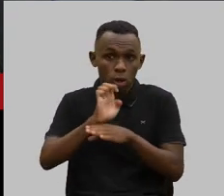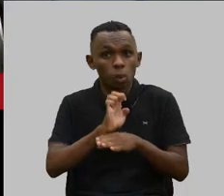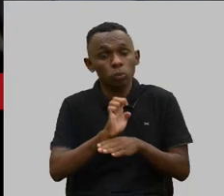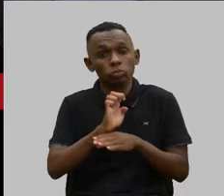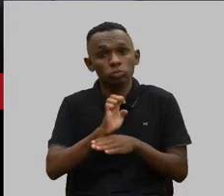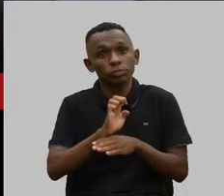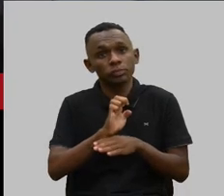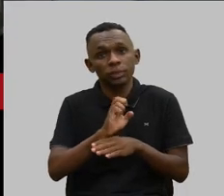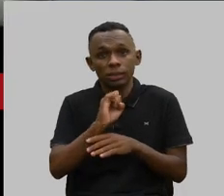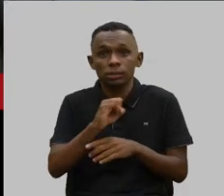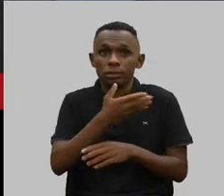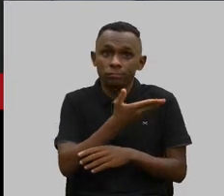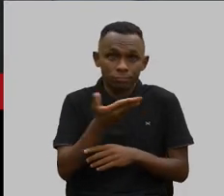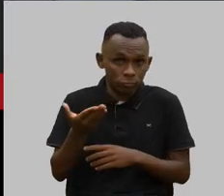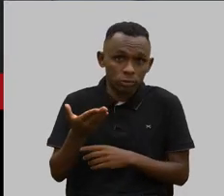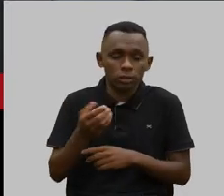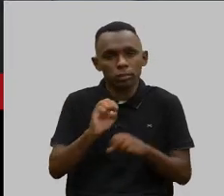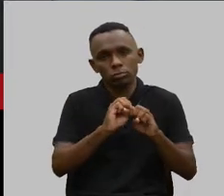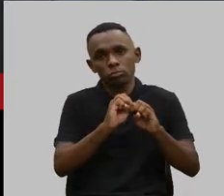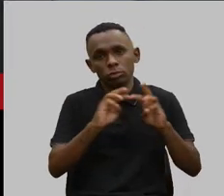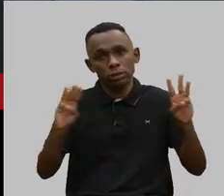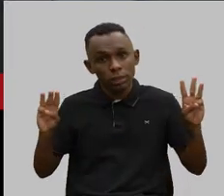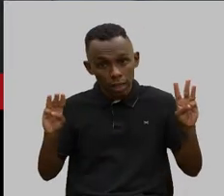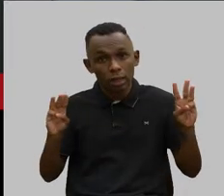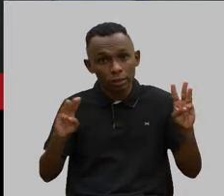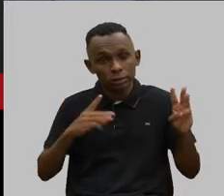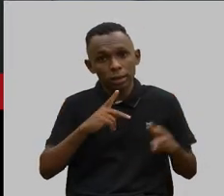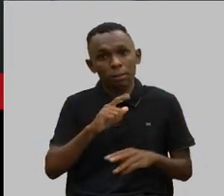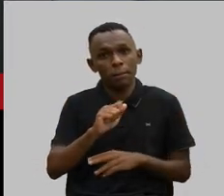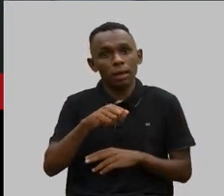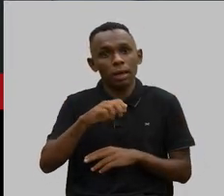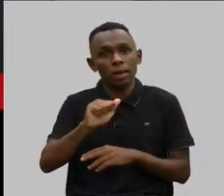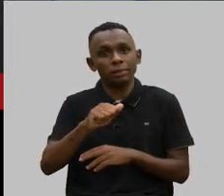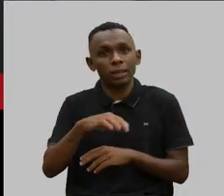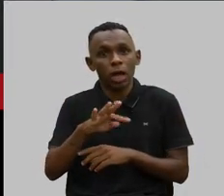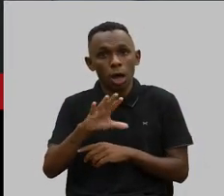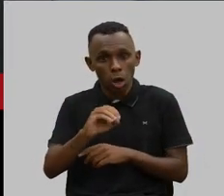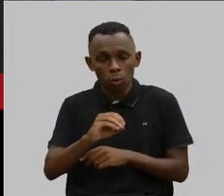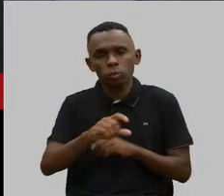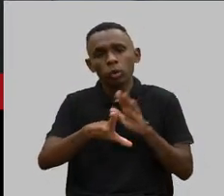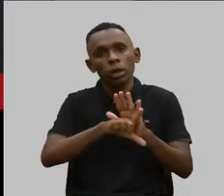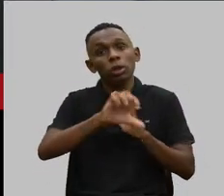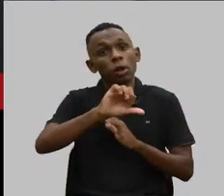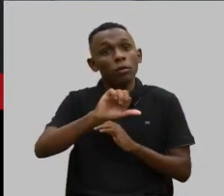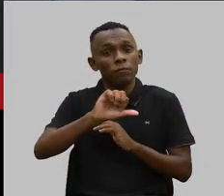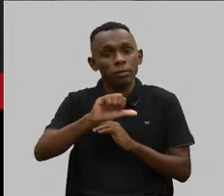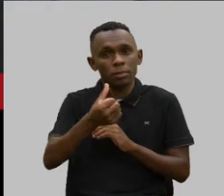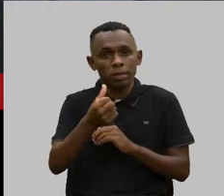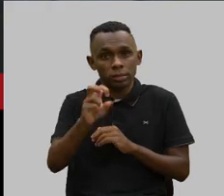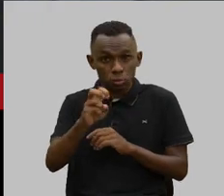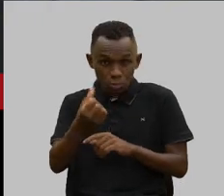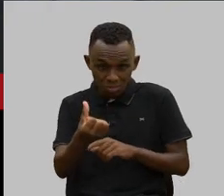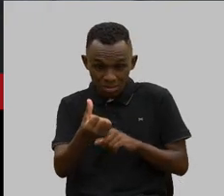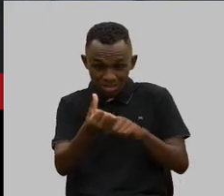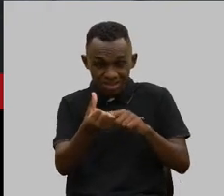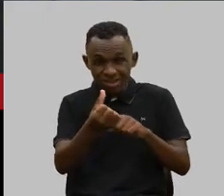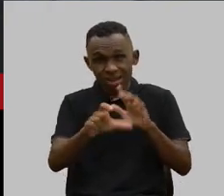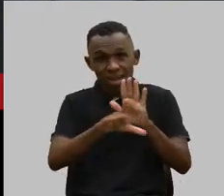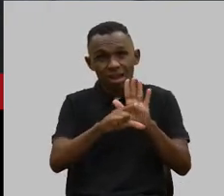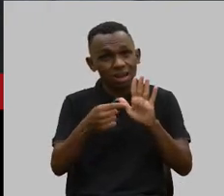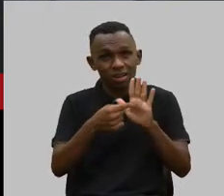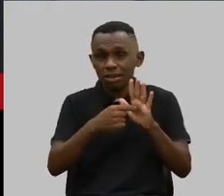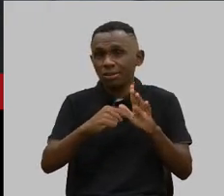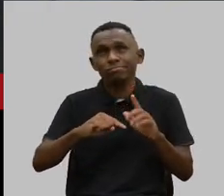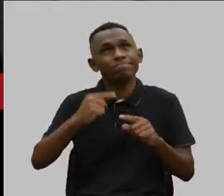porque, se vocês já entraram no site do planalto.gov.br, pegar a Lei 9656, é impressionante, é a lei mais emendada da